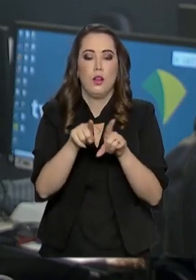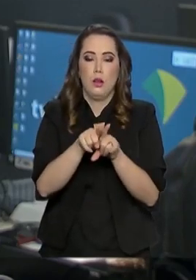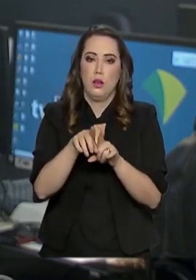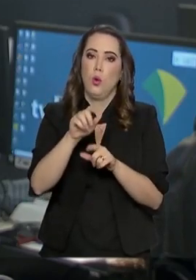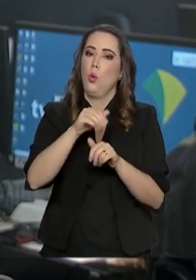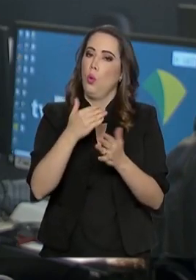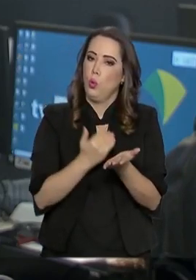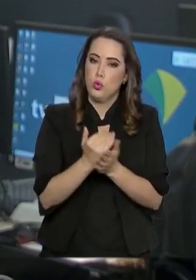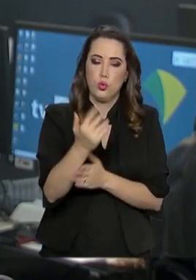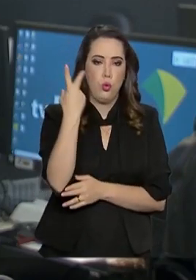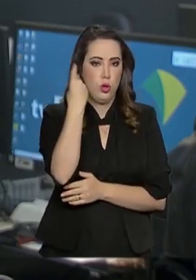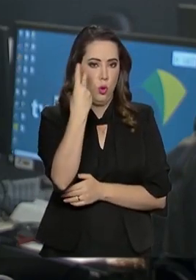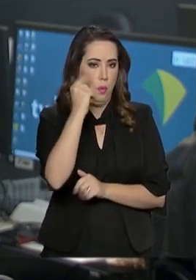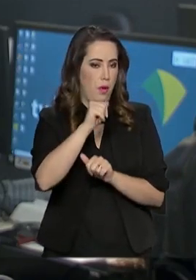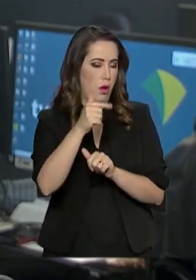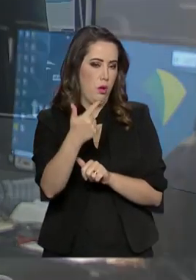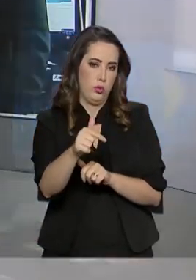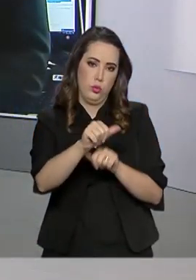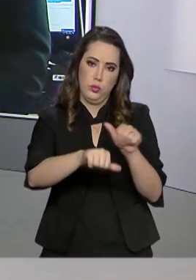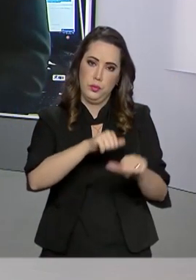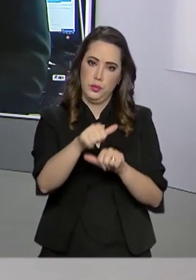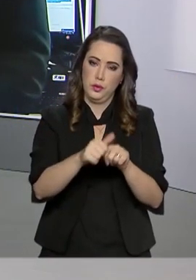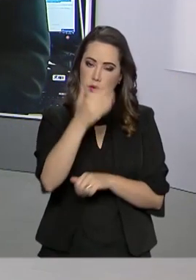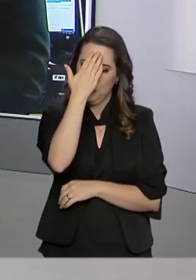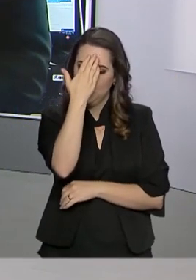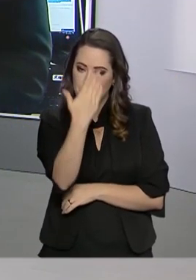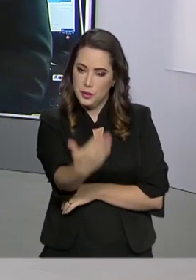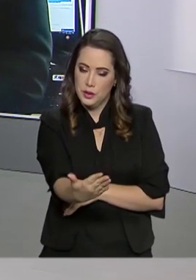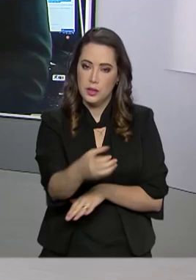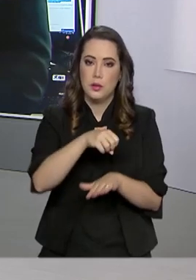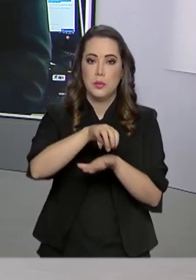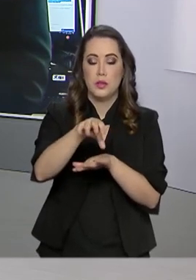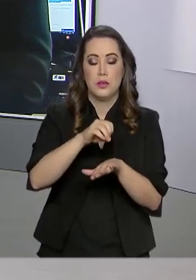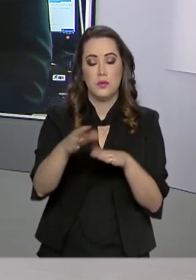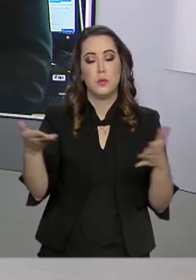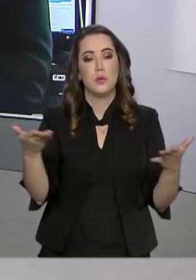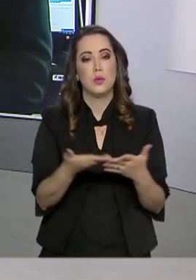sem mudança, Renata. Obrigada, Dimas, pelas suas informações ao vivo, direto de São Paulo.